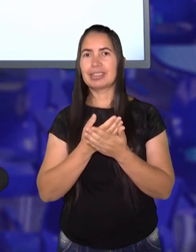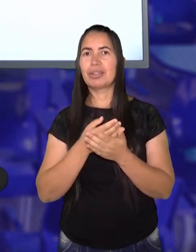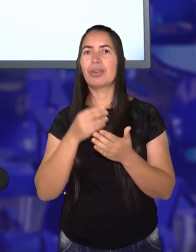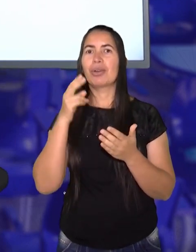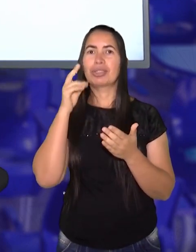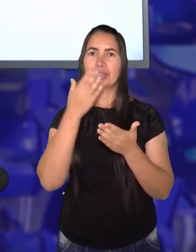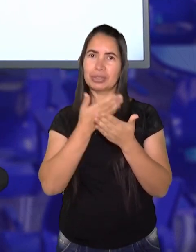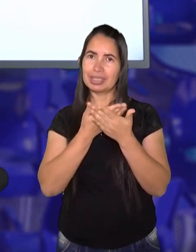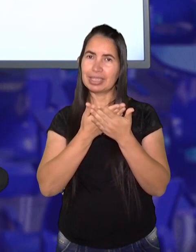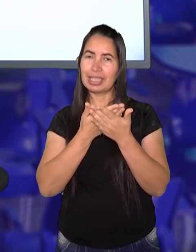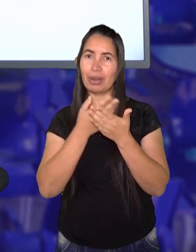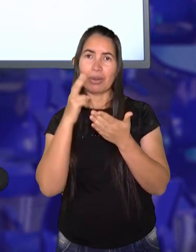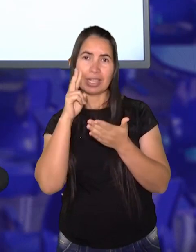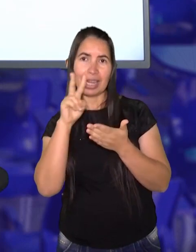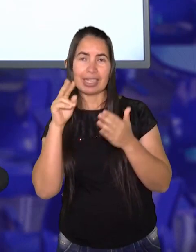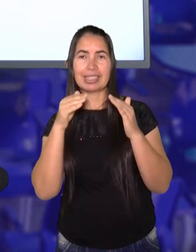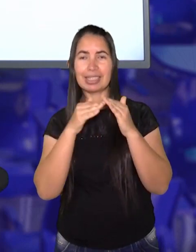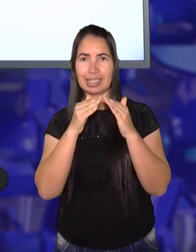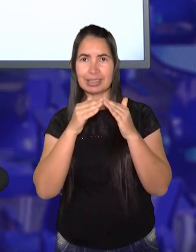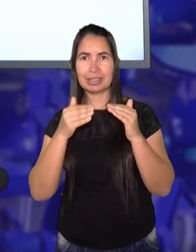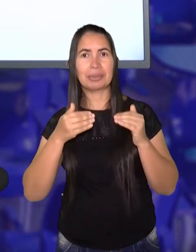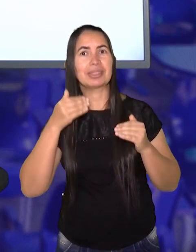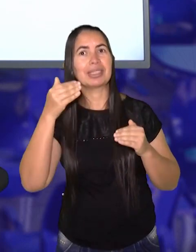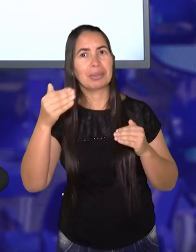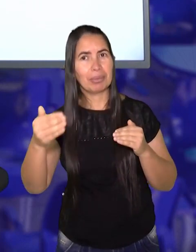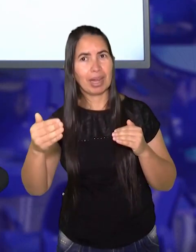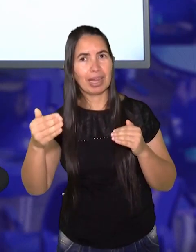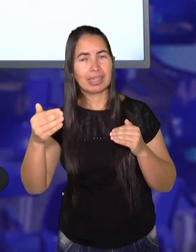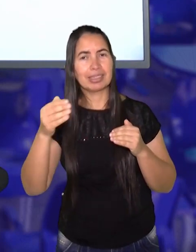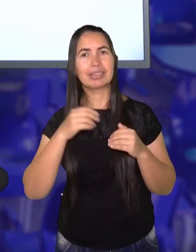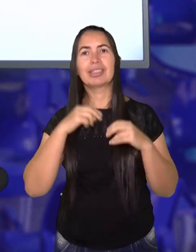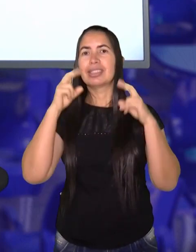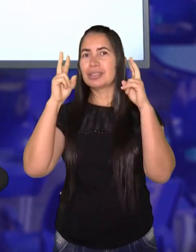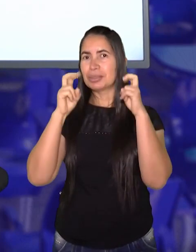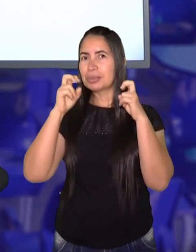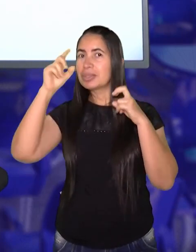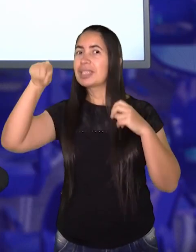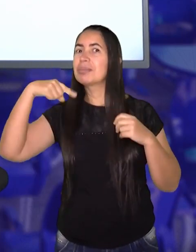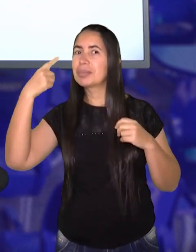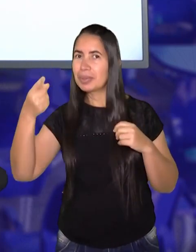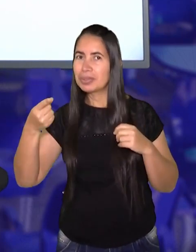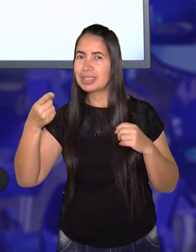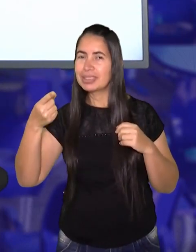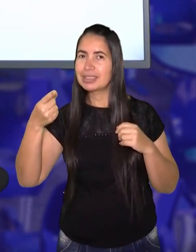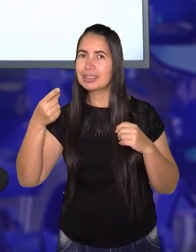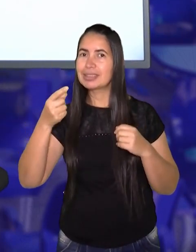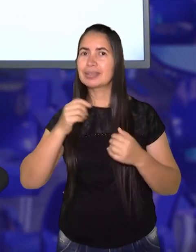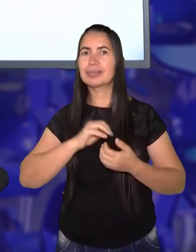olhar em casa o que temos. E daremos continuidade sobre esse assunto depois. tchau.